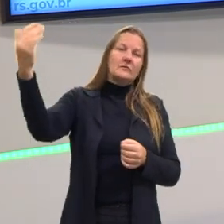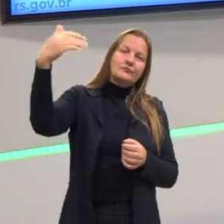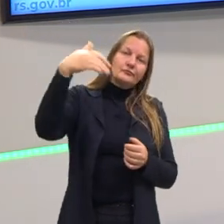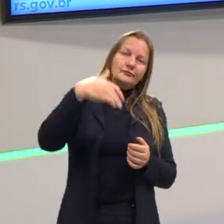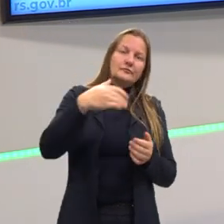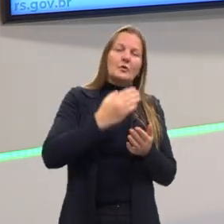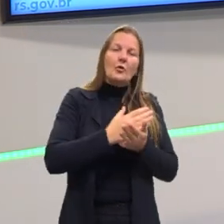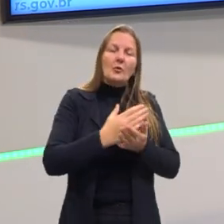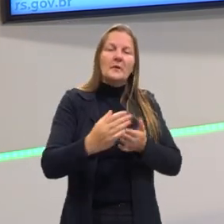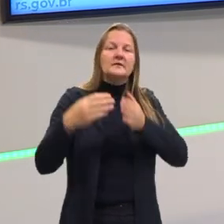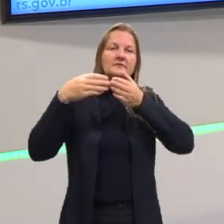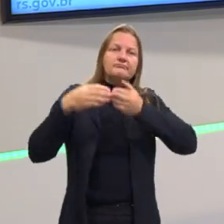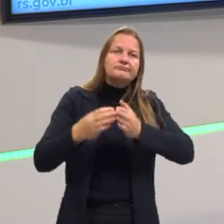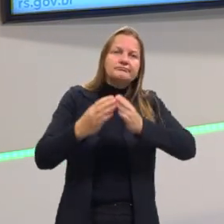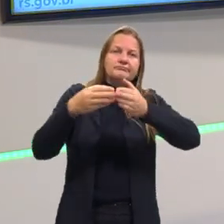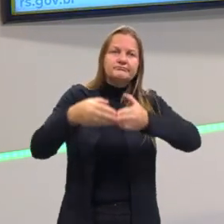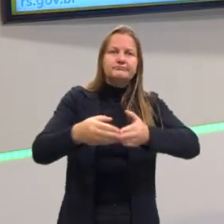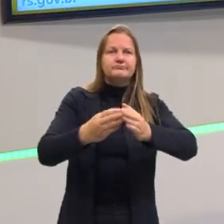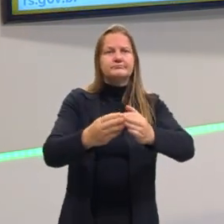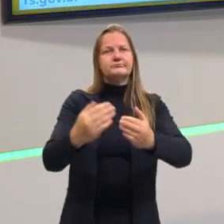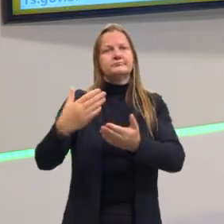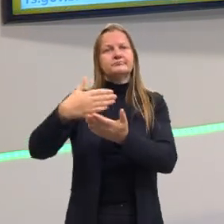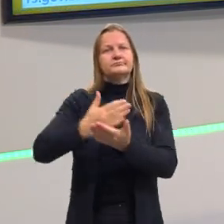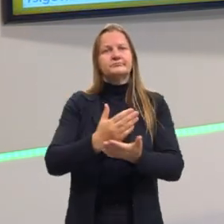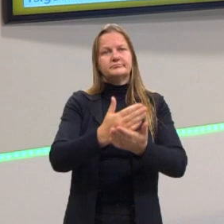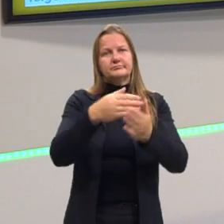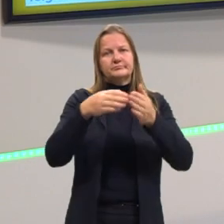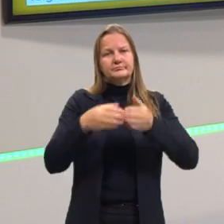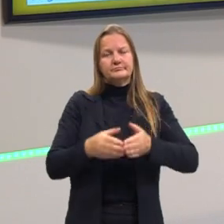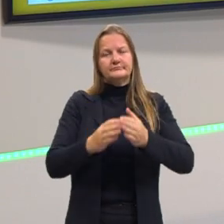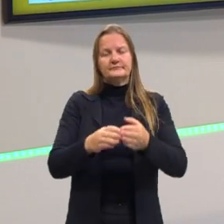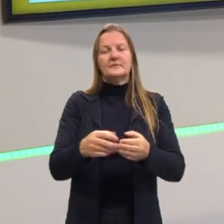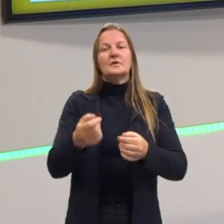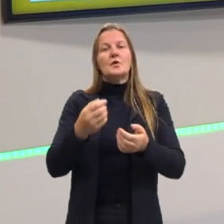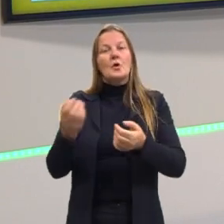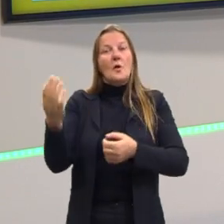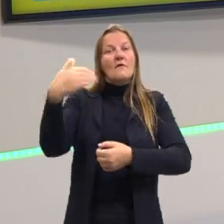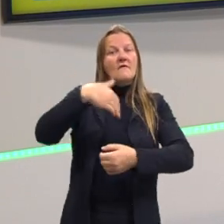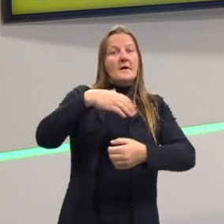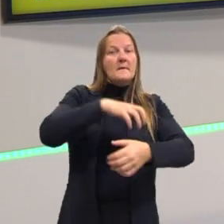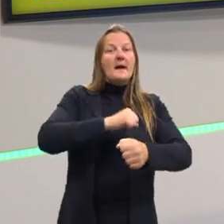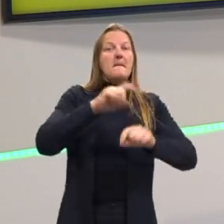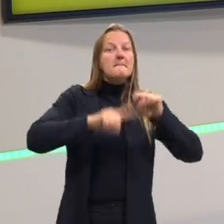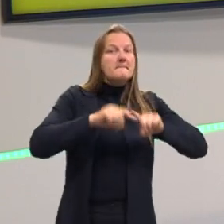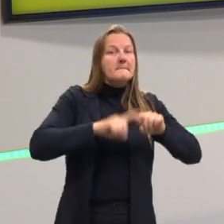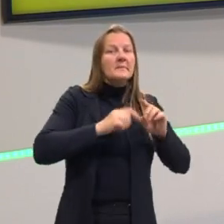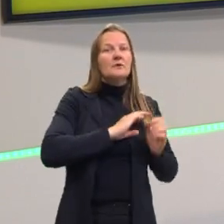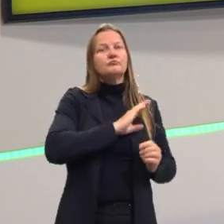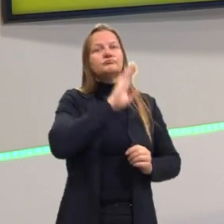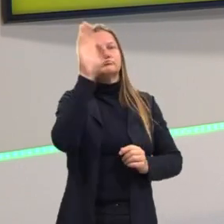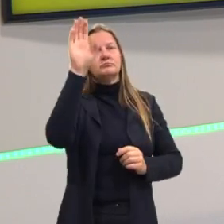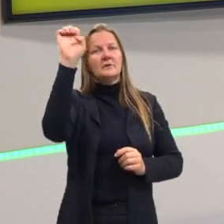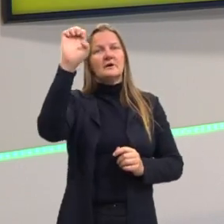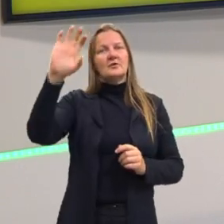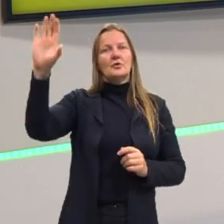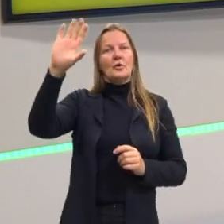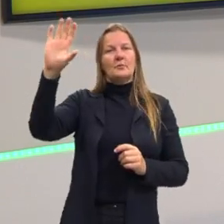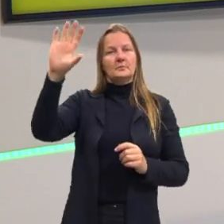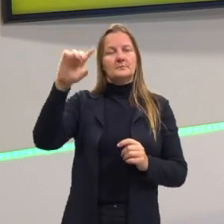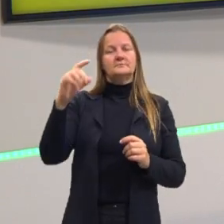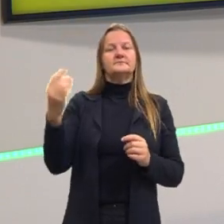ela precisa buscar subsídios, ela precisa buscar produtos para abastecer a Europa